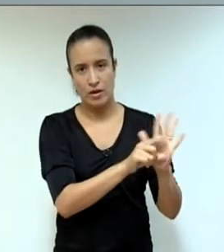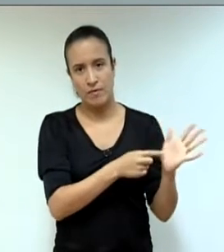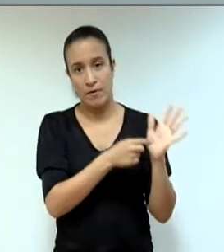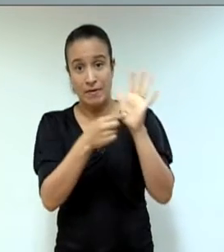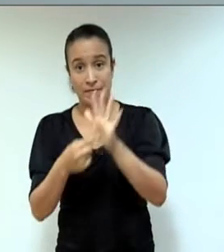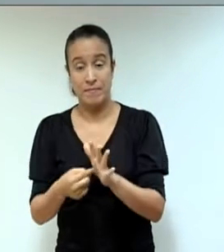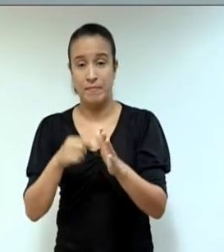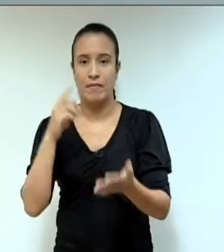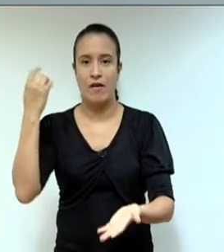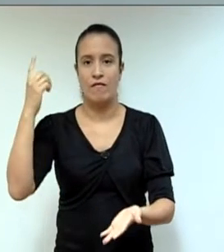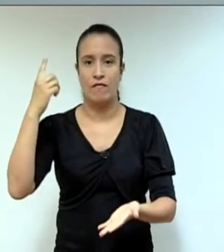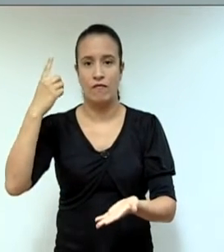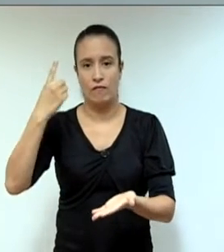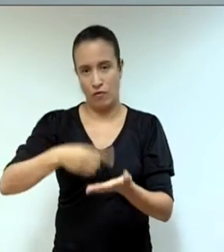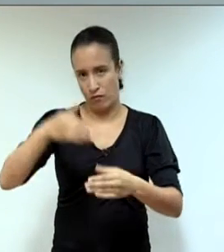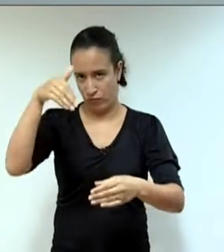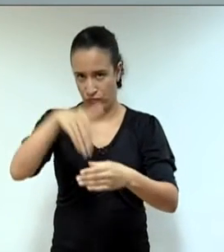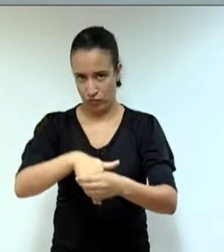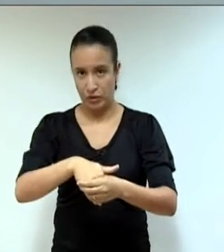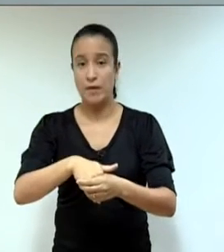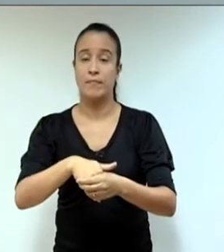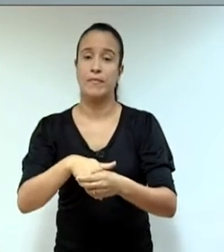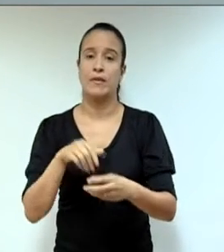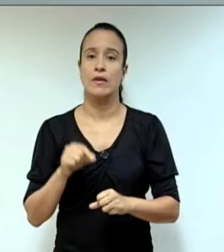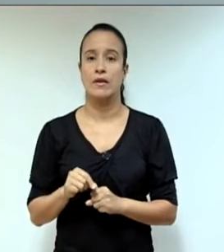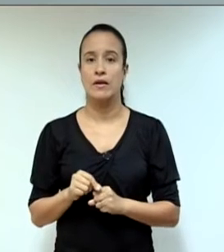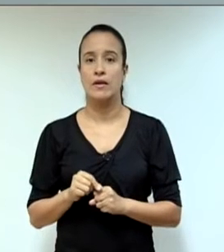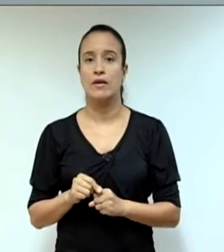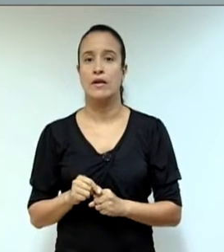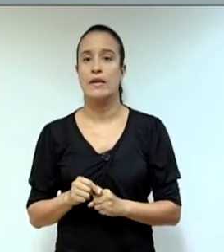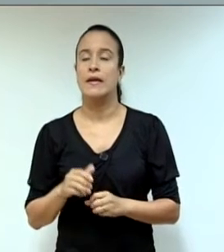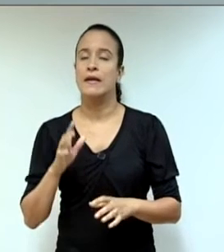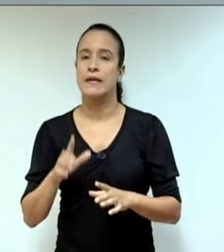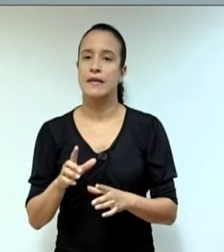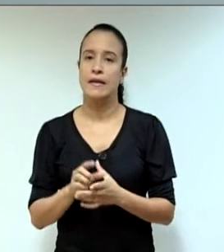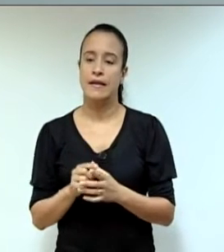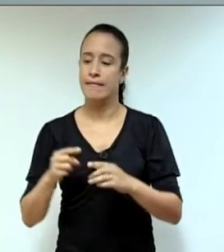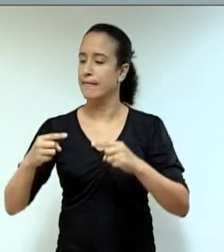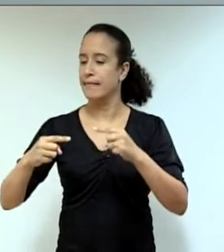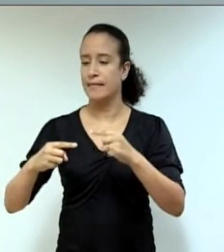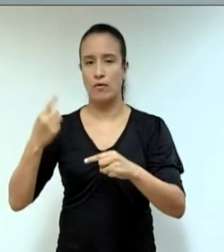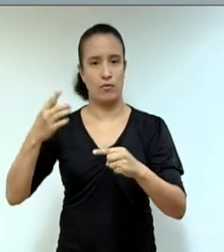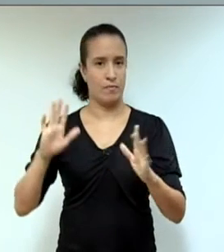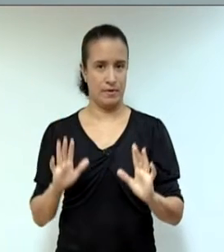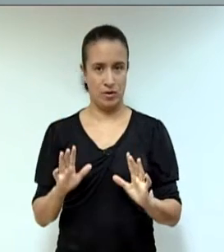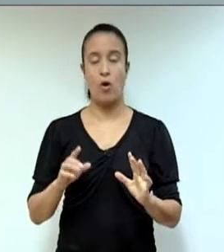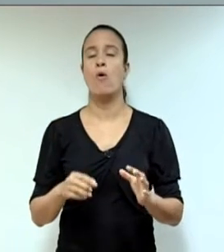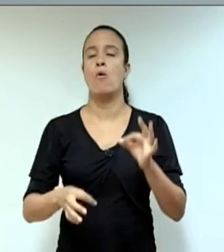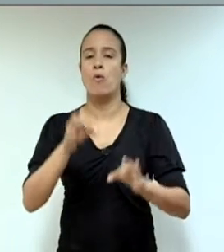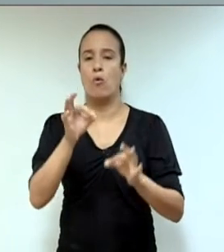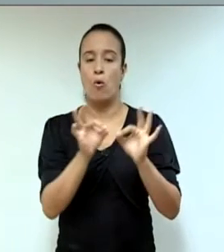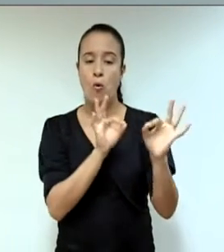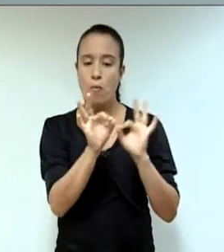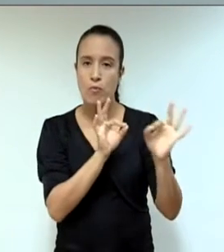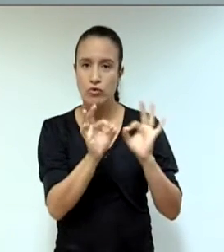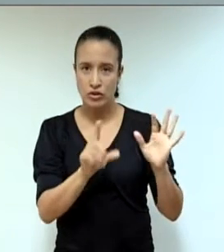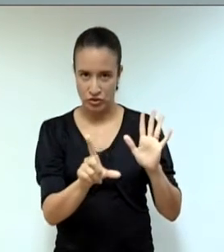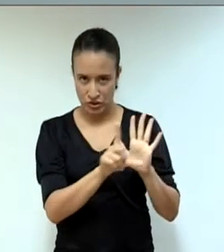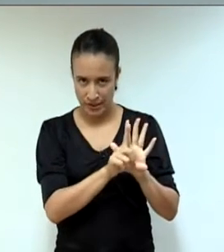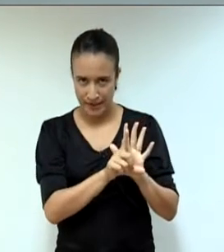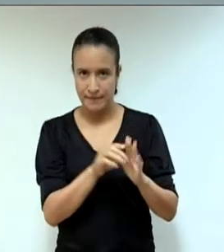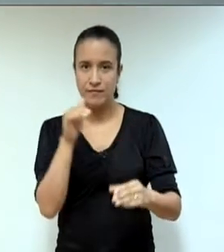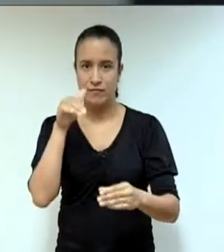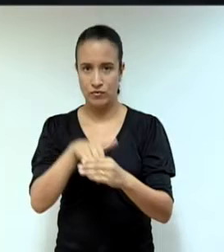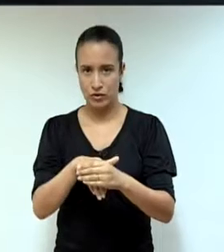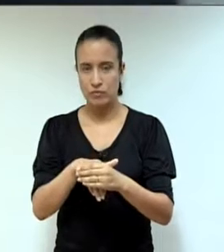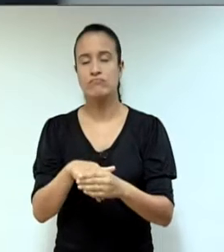estrutura administrativa atualmente regulamentada, que foi alvo de ação de inconstitucionalidade. O projeto em votação trouxe uma economia em